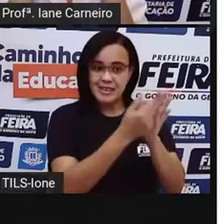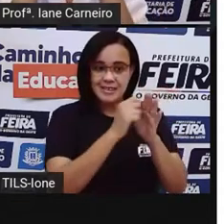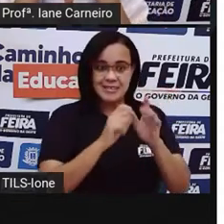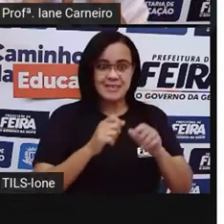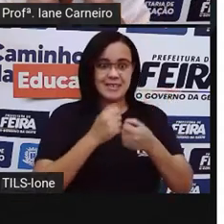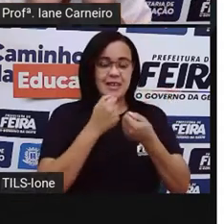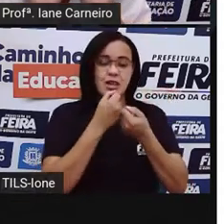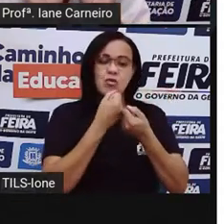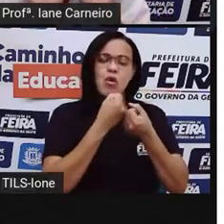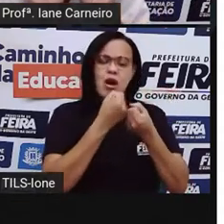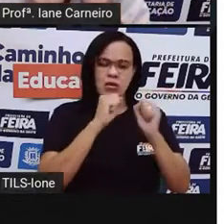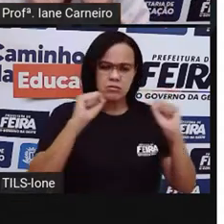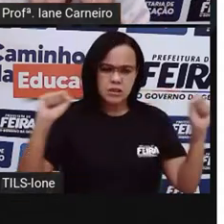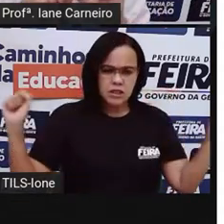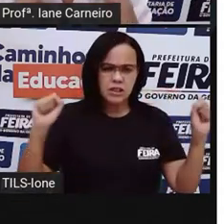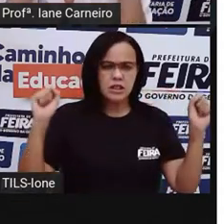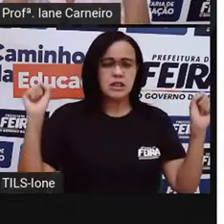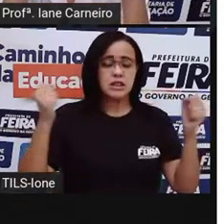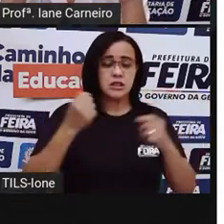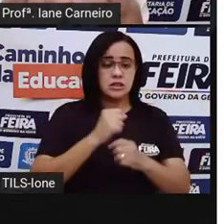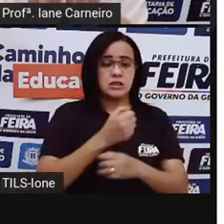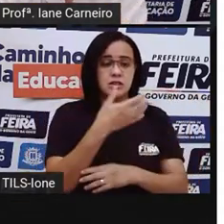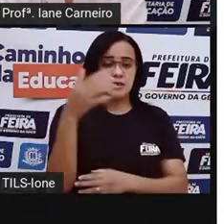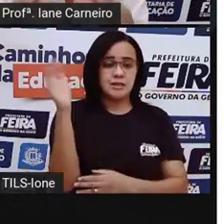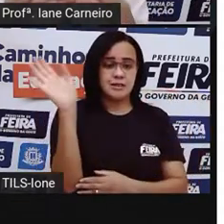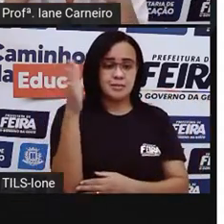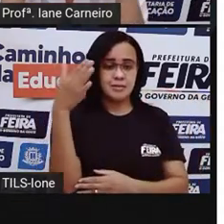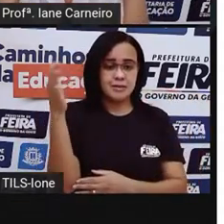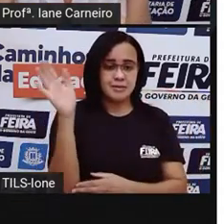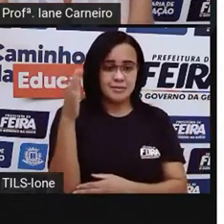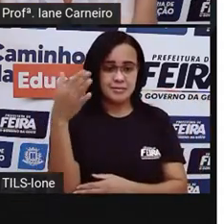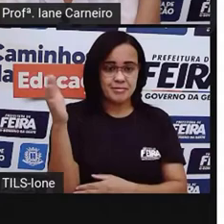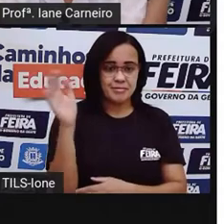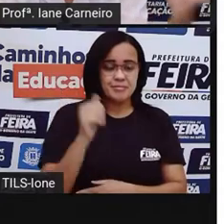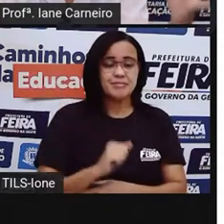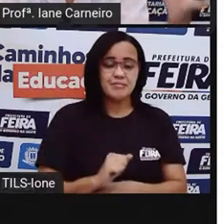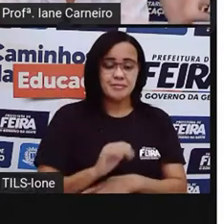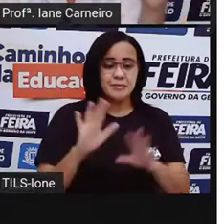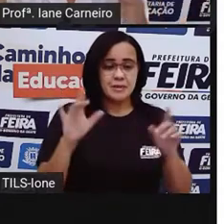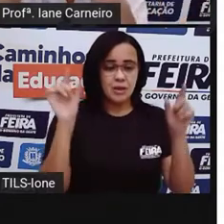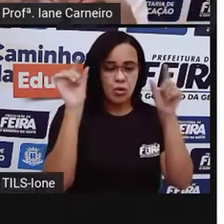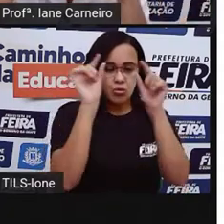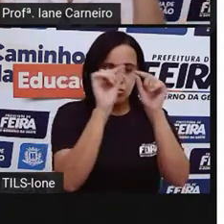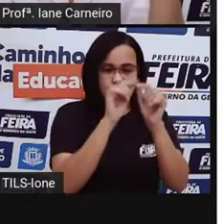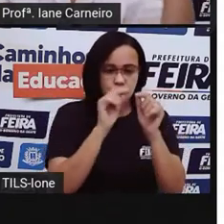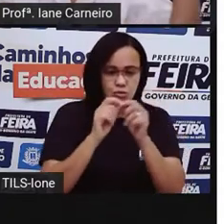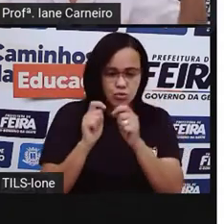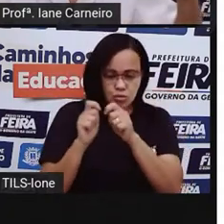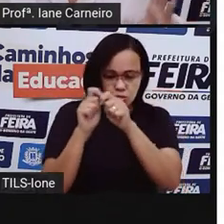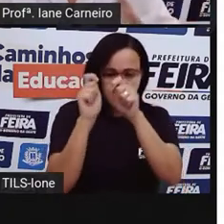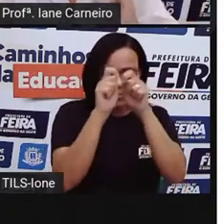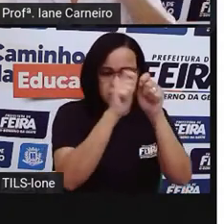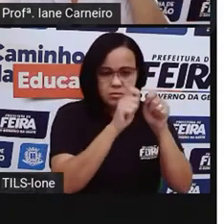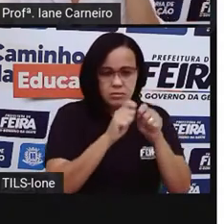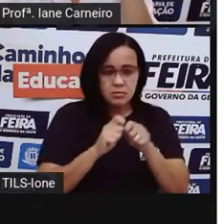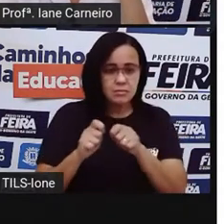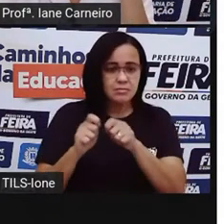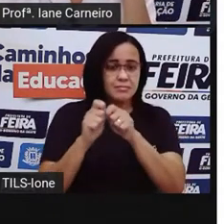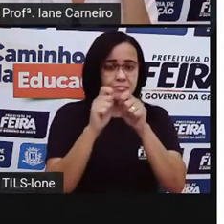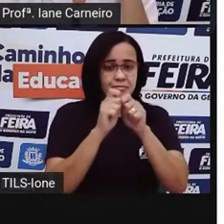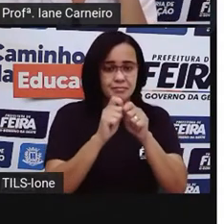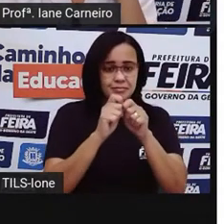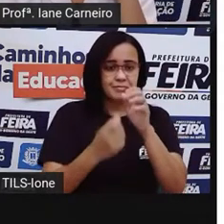ele mesmo ali, tendo pedacinhos pequenininhos, a gente vê que, juntando aqueles vários pedacinhos, formou um desenho maior.